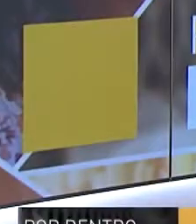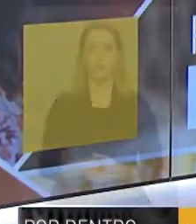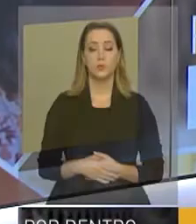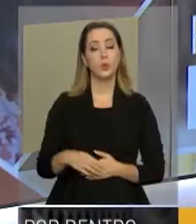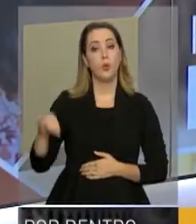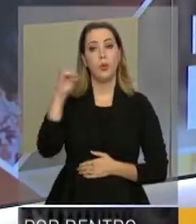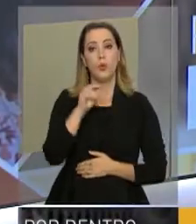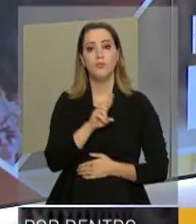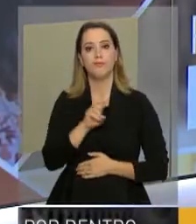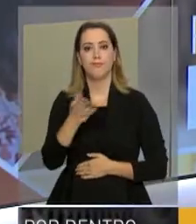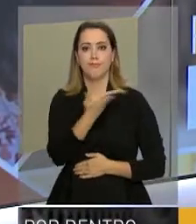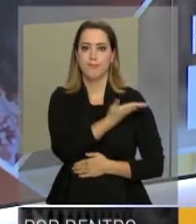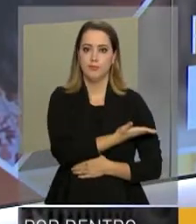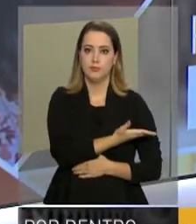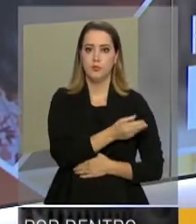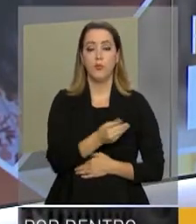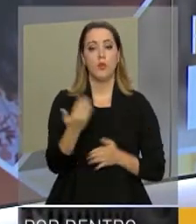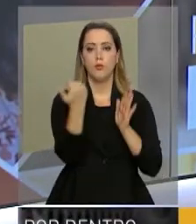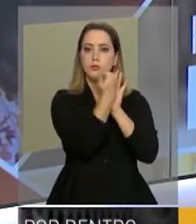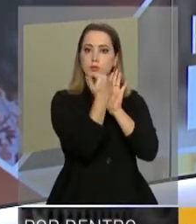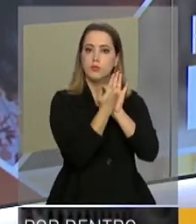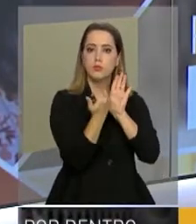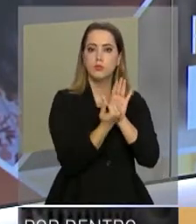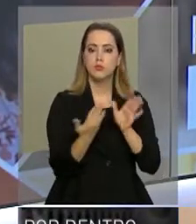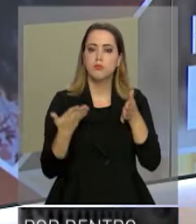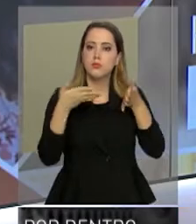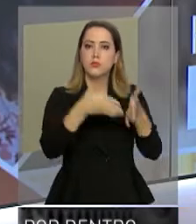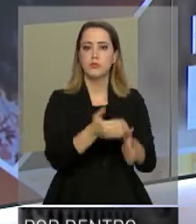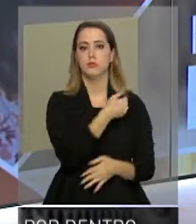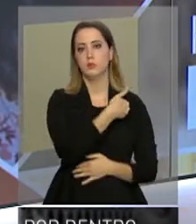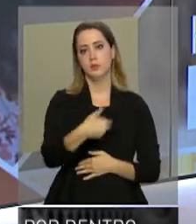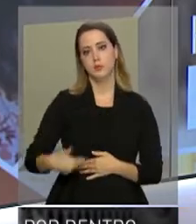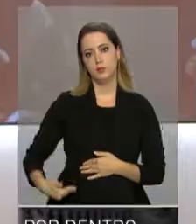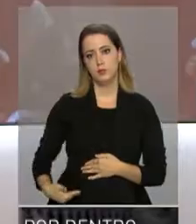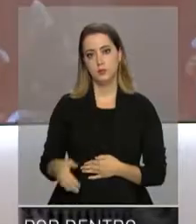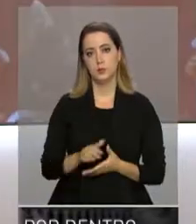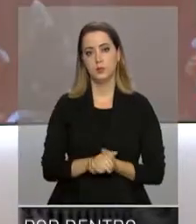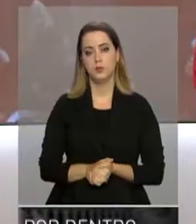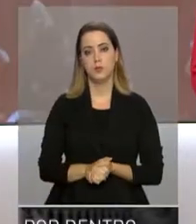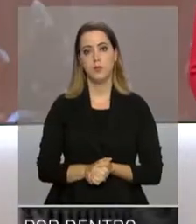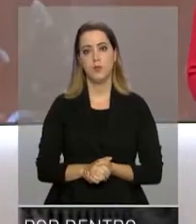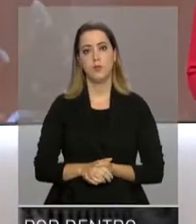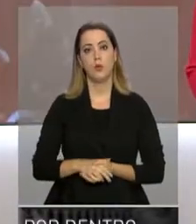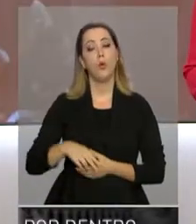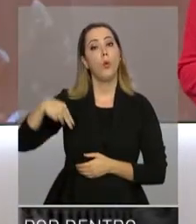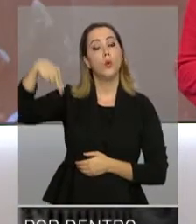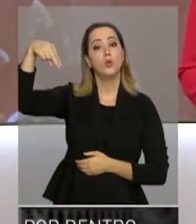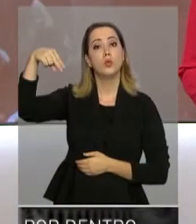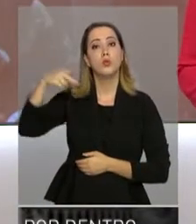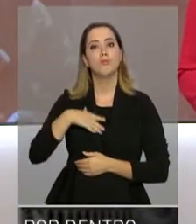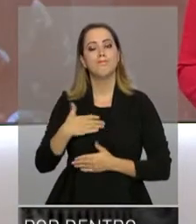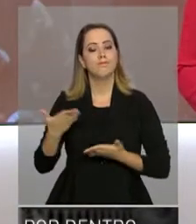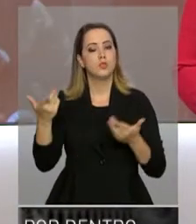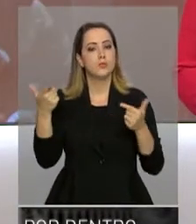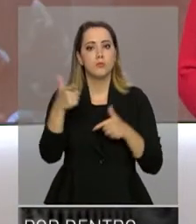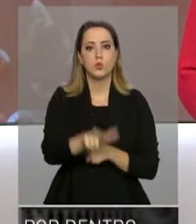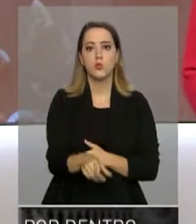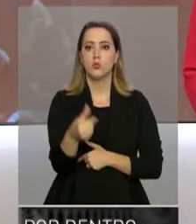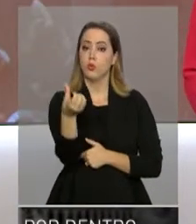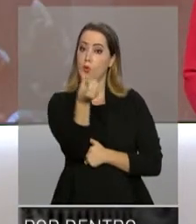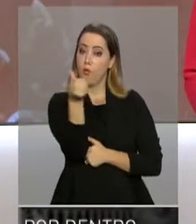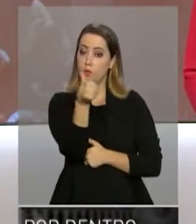Olá, eu sou Renata Corsini e este é o programa Por Dentro do Governo. O Nordeste enfrenta o sexto ano